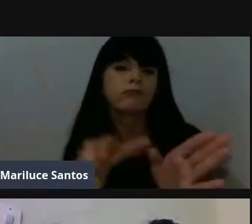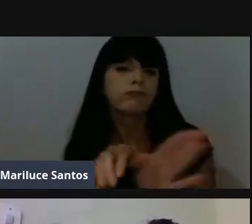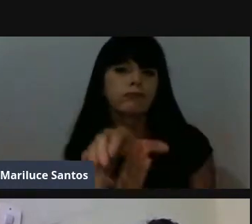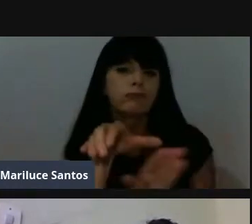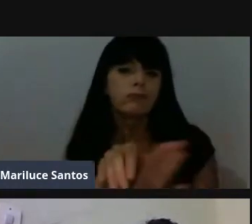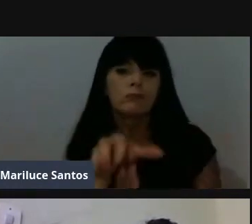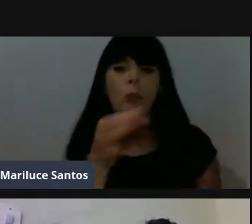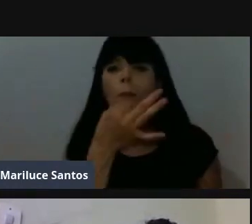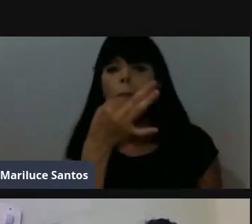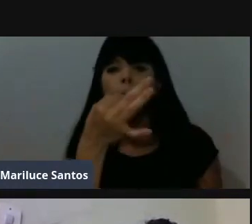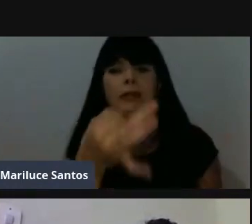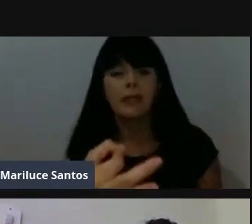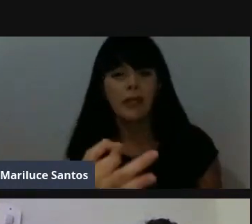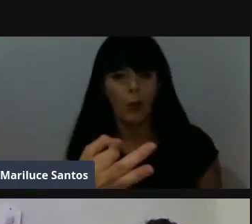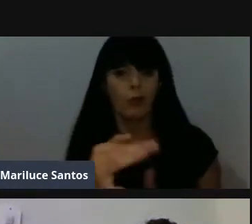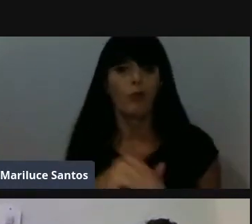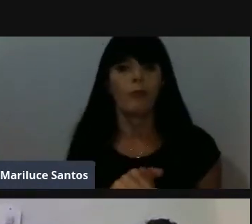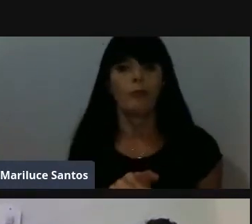para ele.